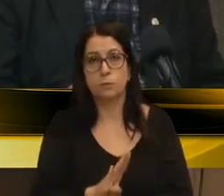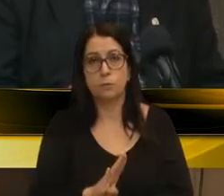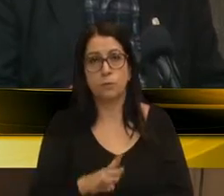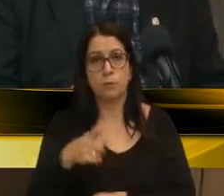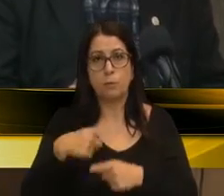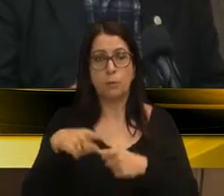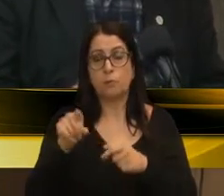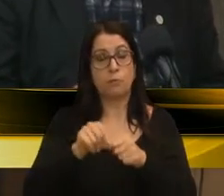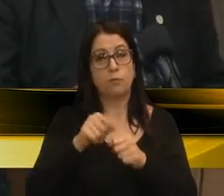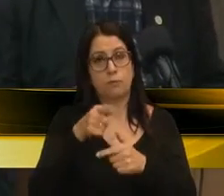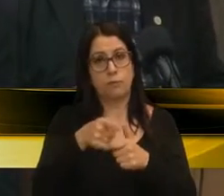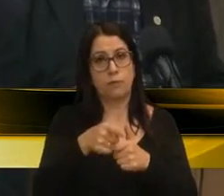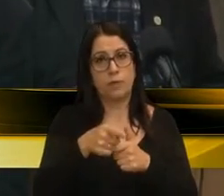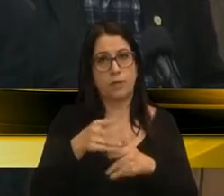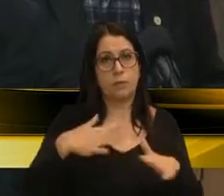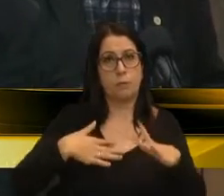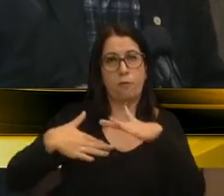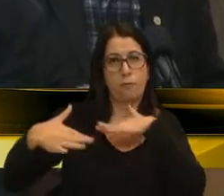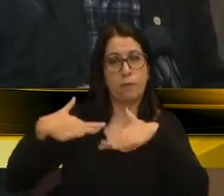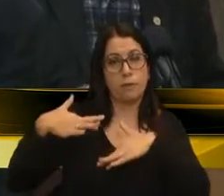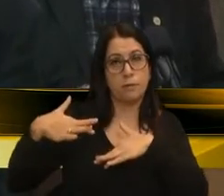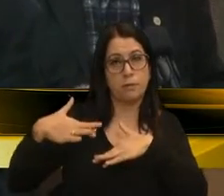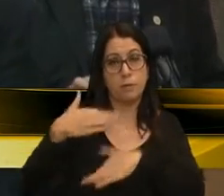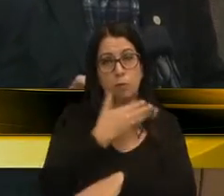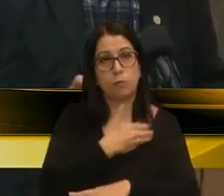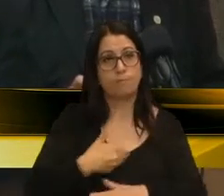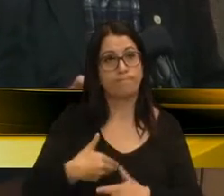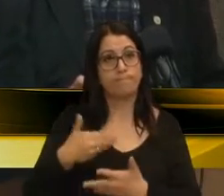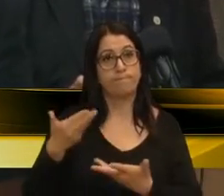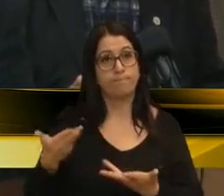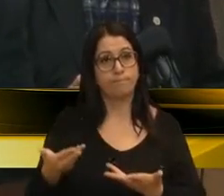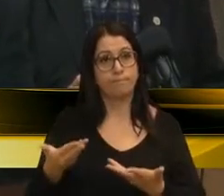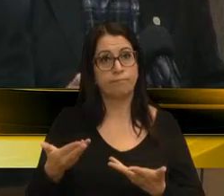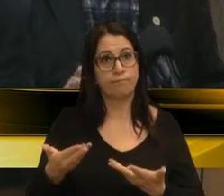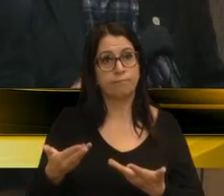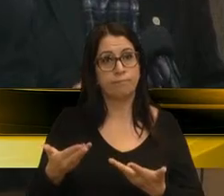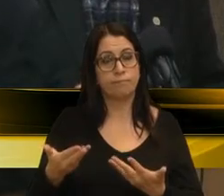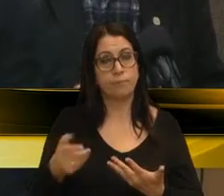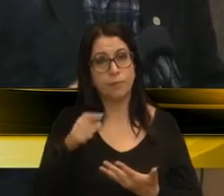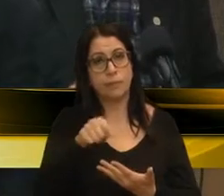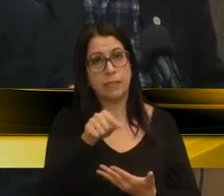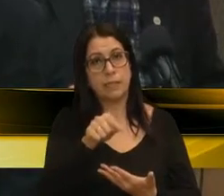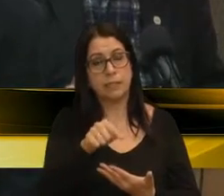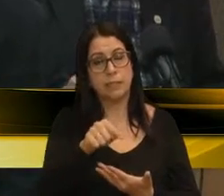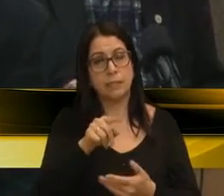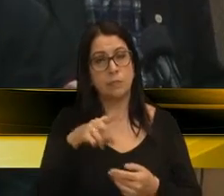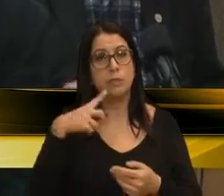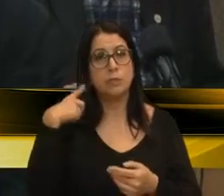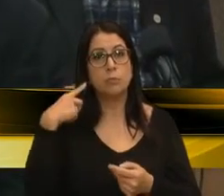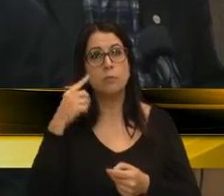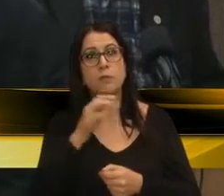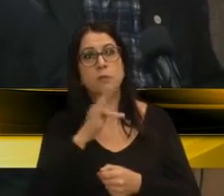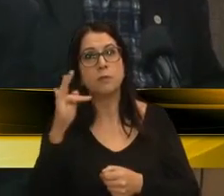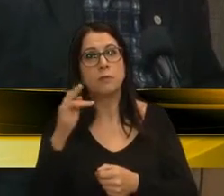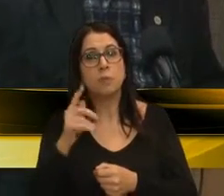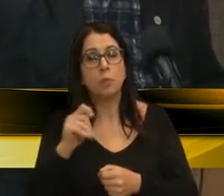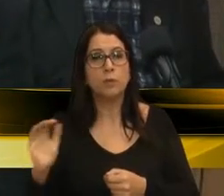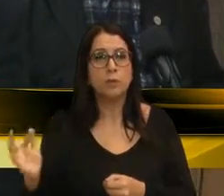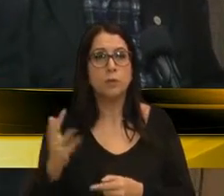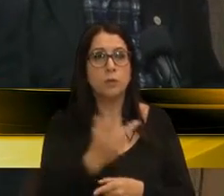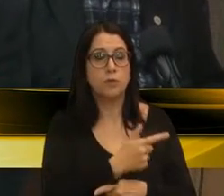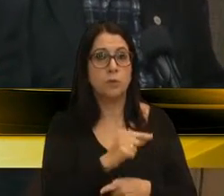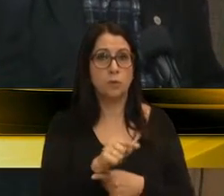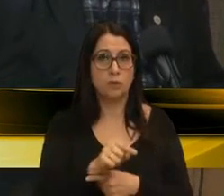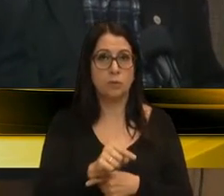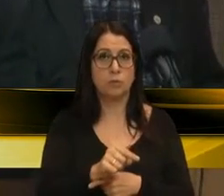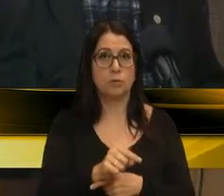porque se não fosse feito essas movimentações, o governo que está aí e os deputados federais, grande maioria deles que já